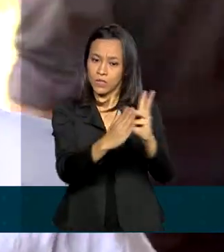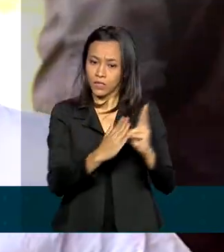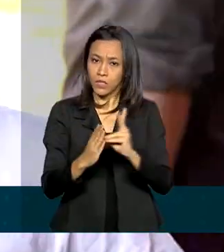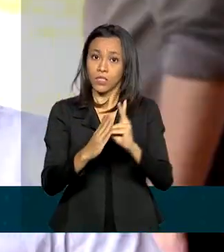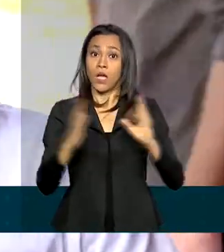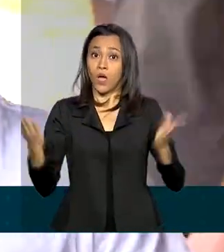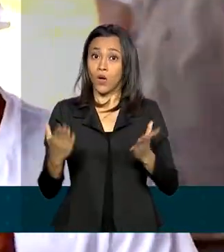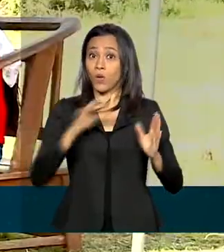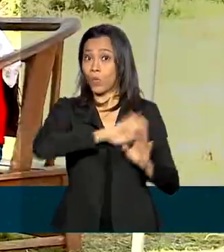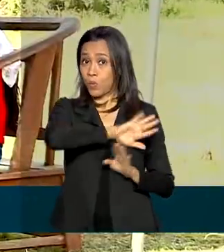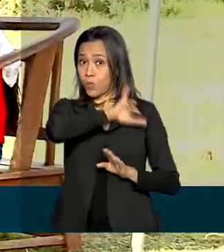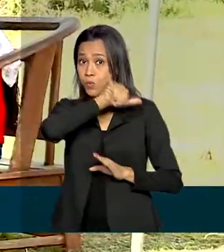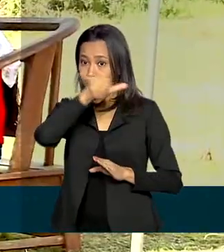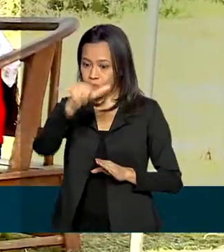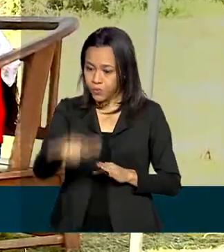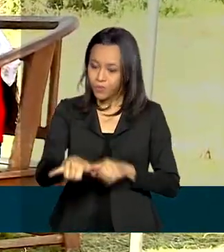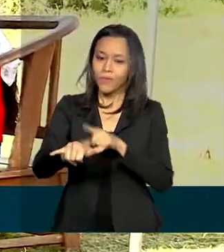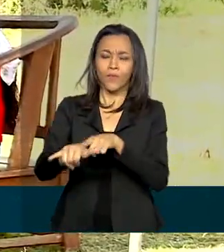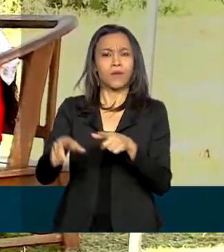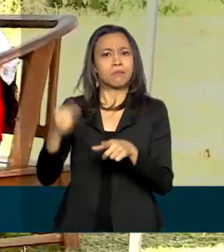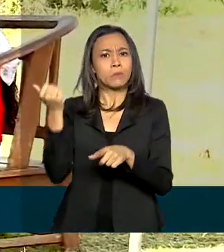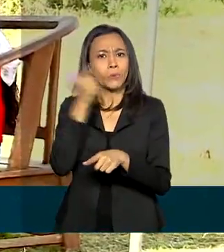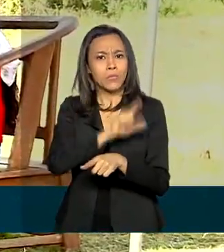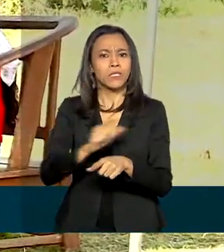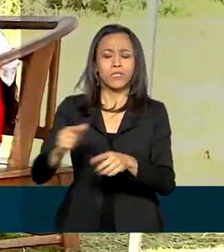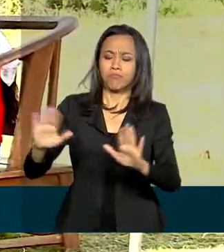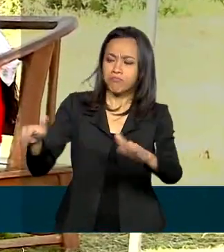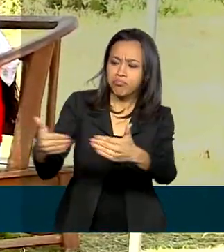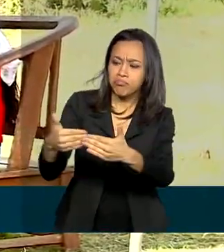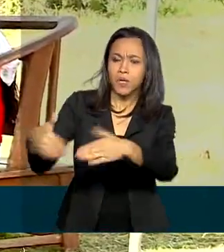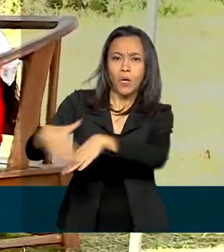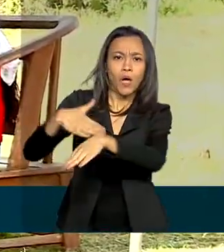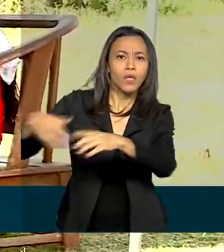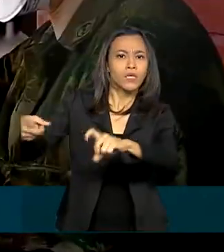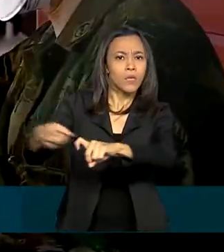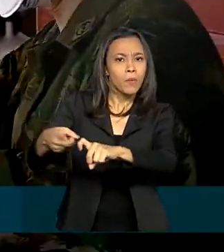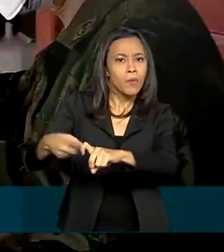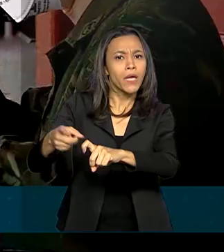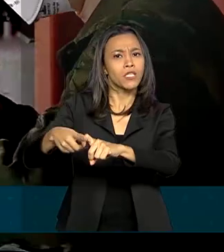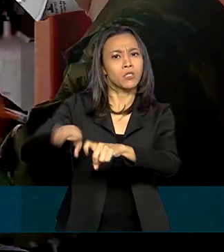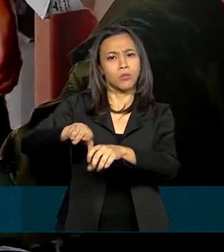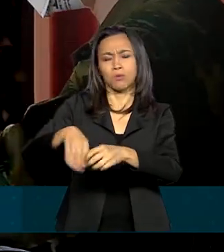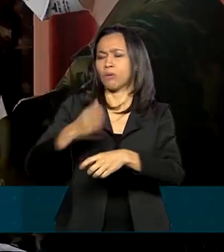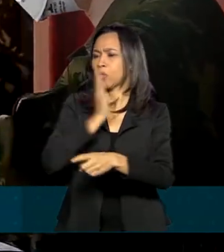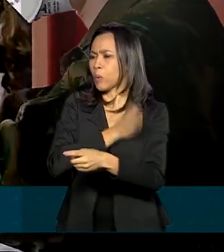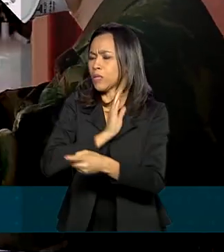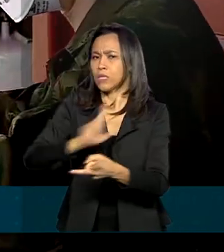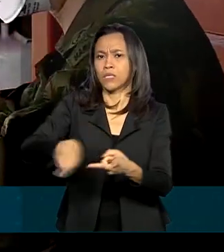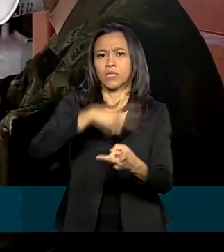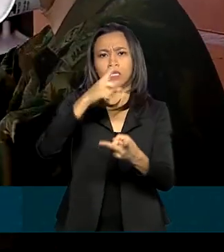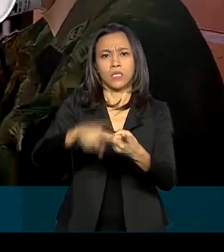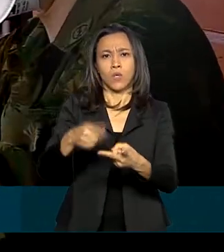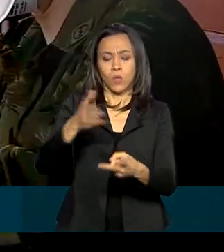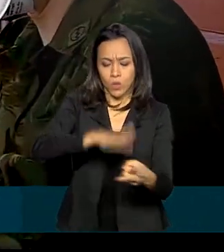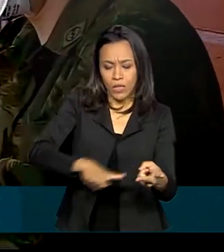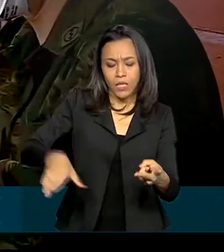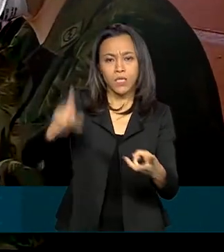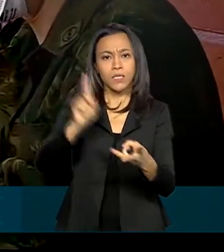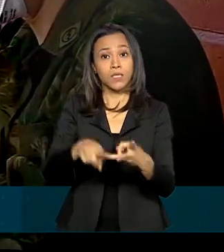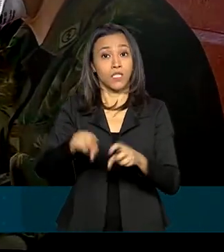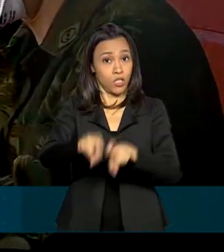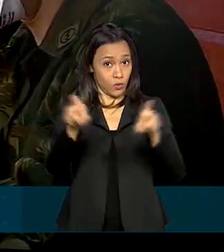a vinda da operação, os pacientes puderam fazer consultas com médicos especialistas, cardiologistas, pediatras e